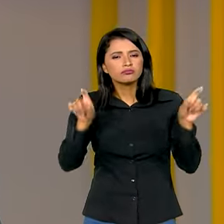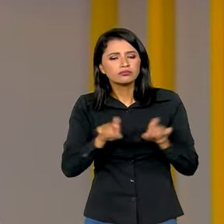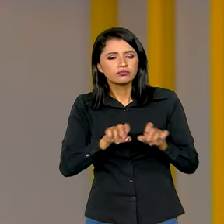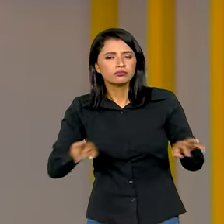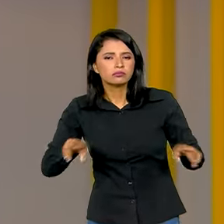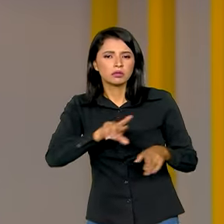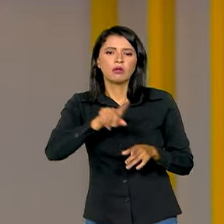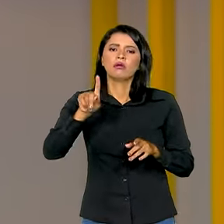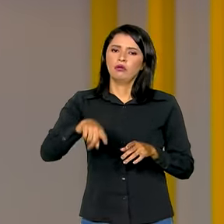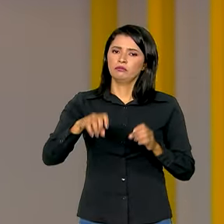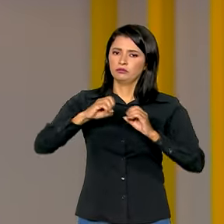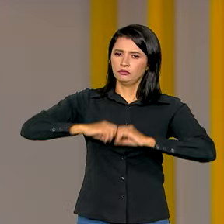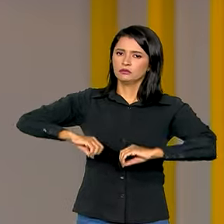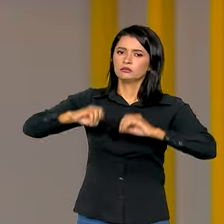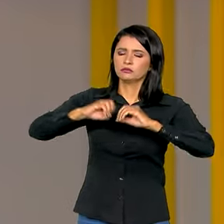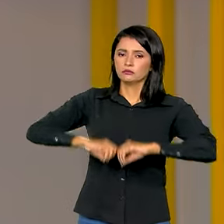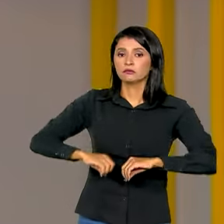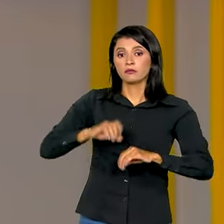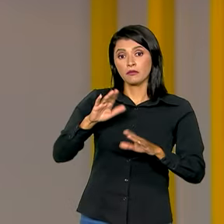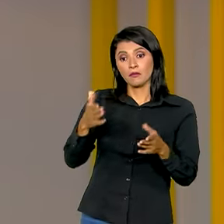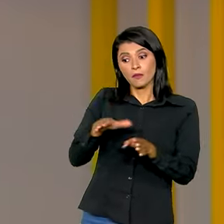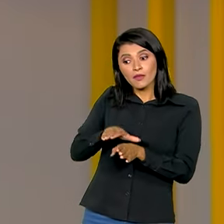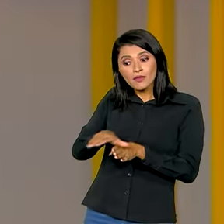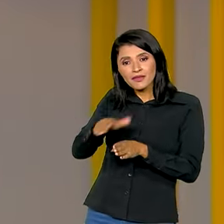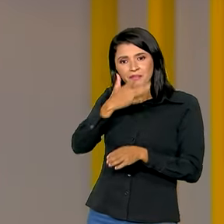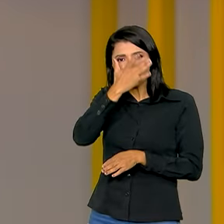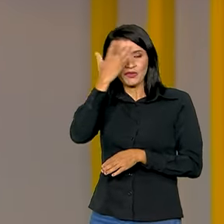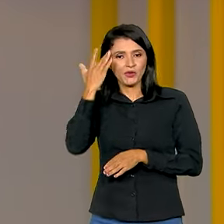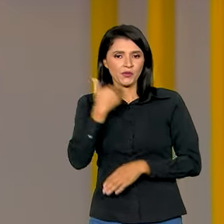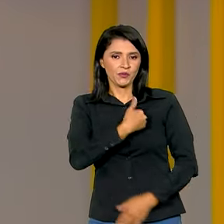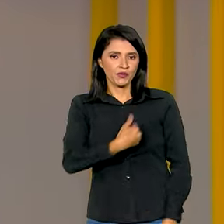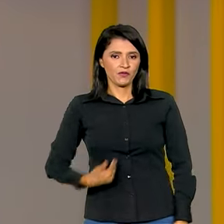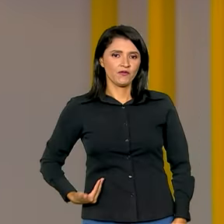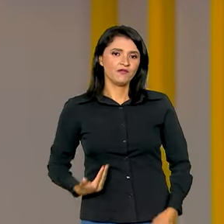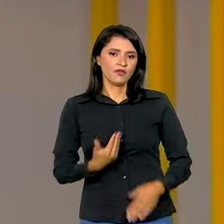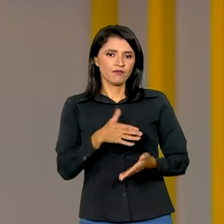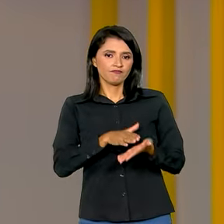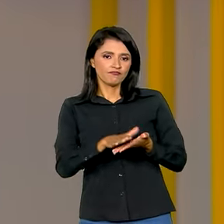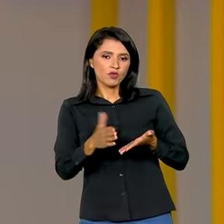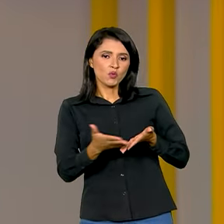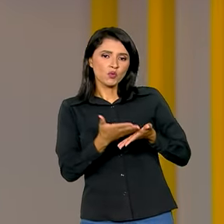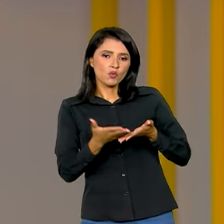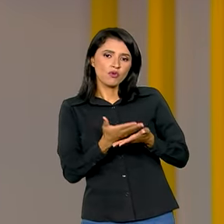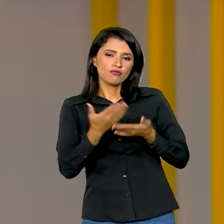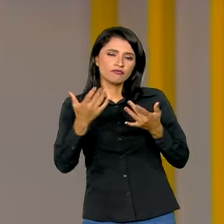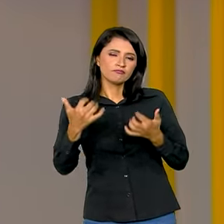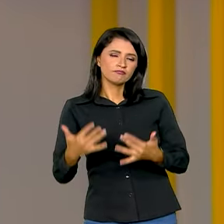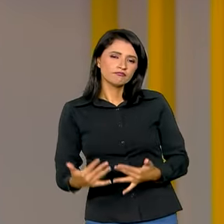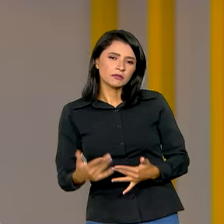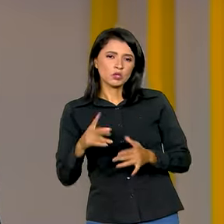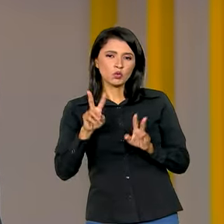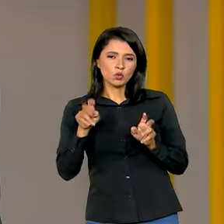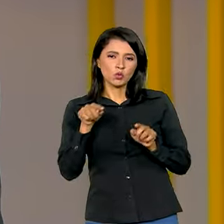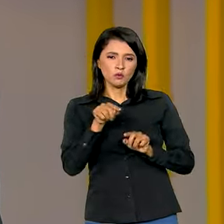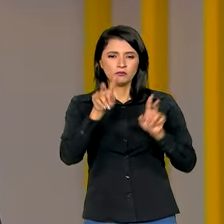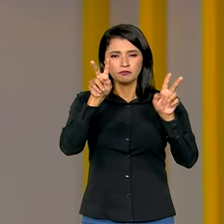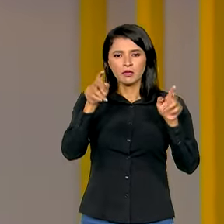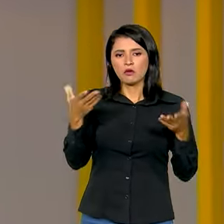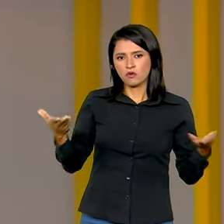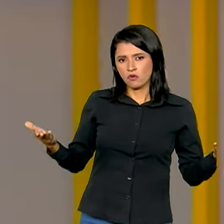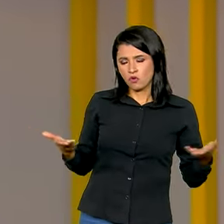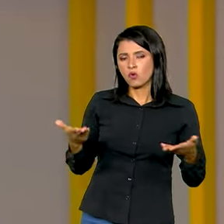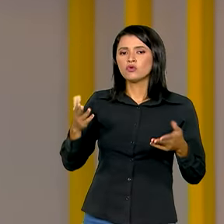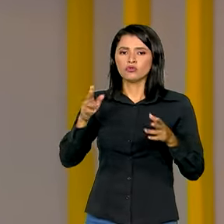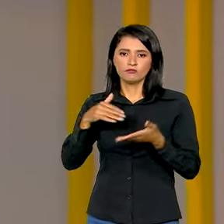bastante prejudicial. Para orientar as pessoas, o governo quer lançar um guia de consulta sobre o assunto. Esse foi um dos temas da